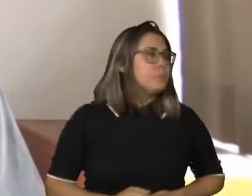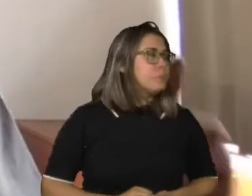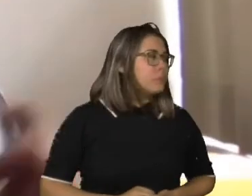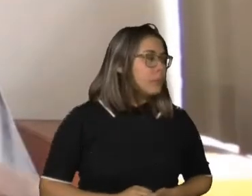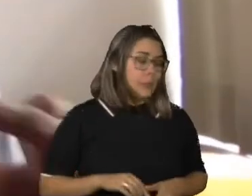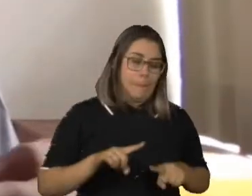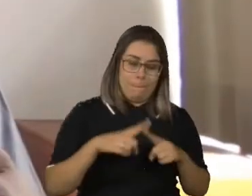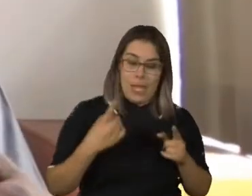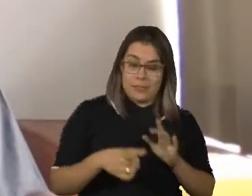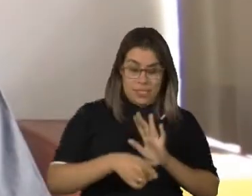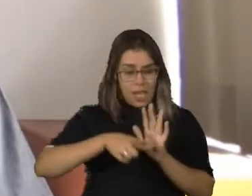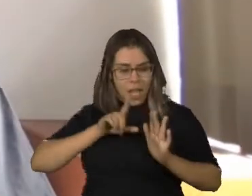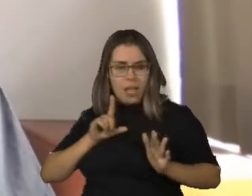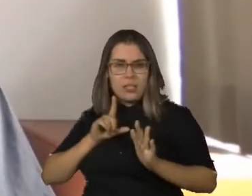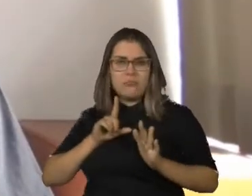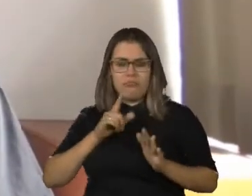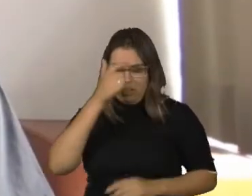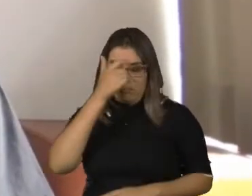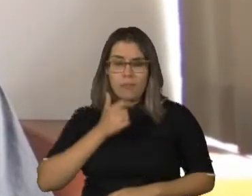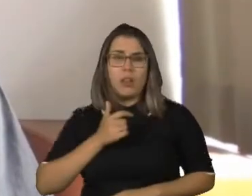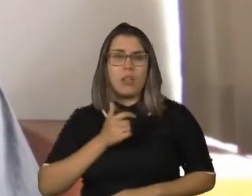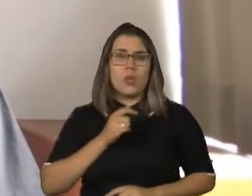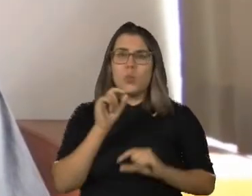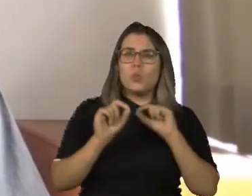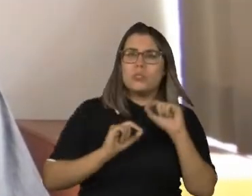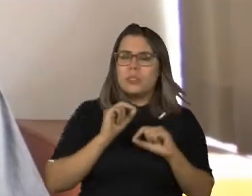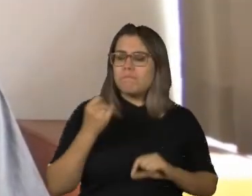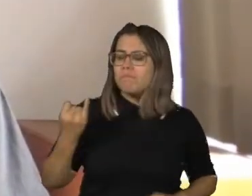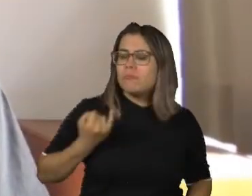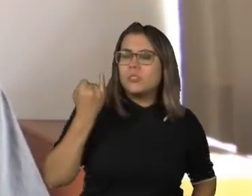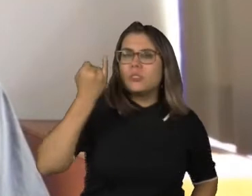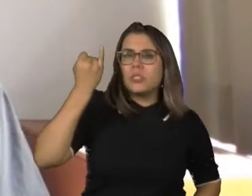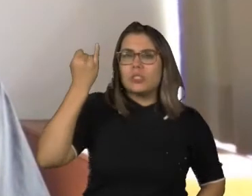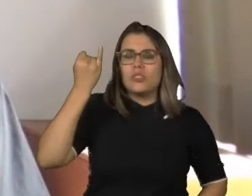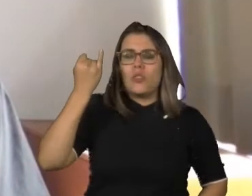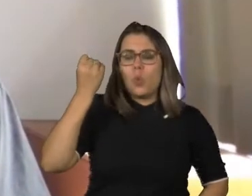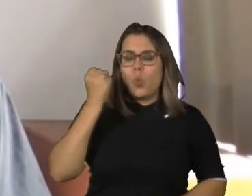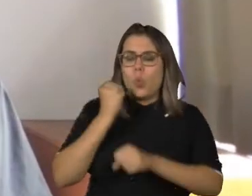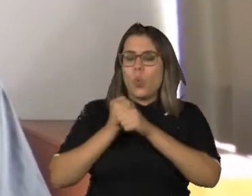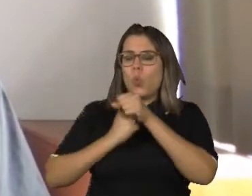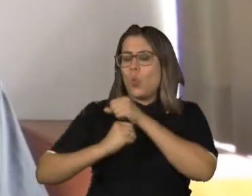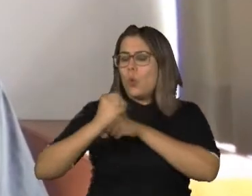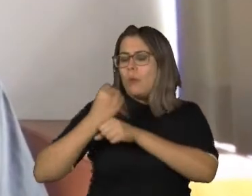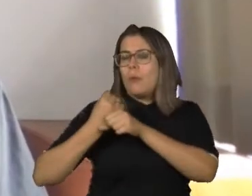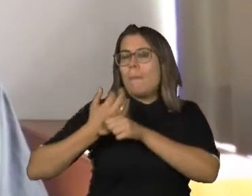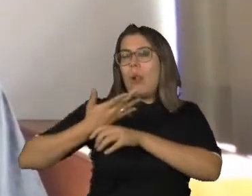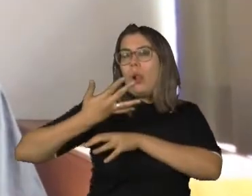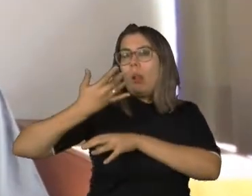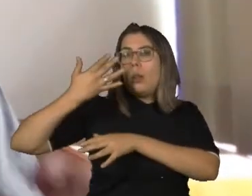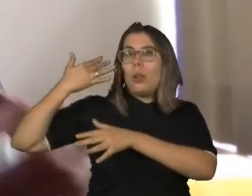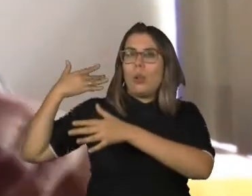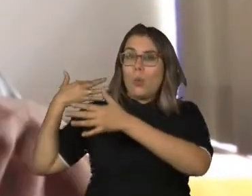Mas antes de falar de algumas coisas do filme, eu acho que vale a pena voltar um pouco no tempo para eu poder contar umas histórias para